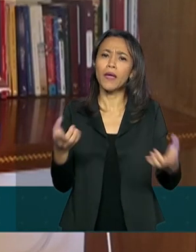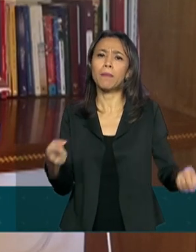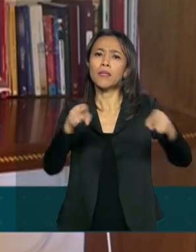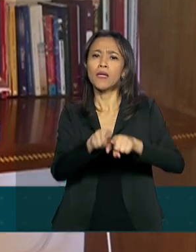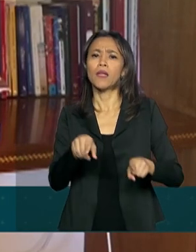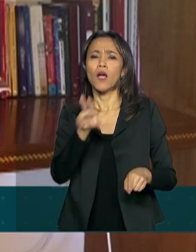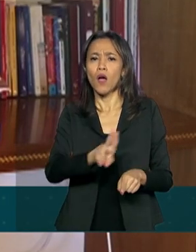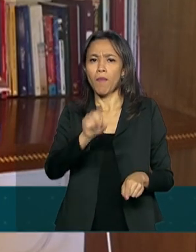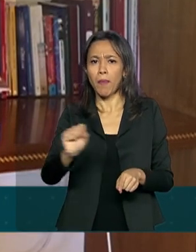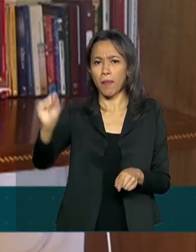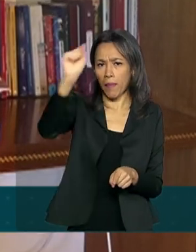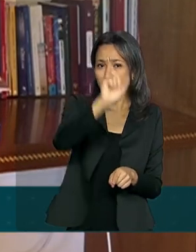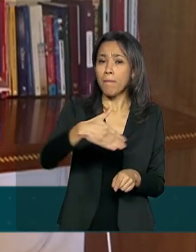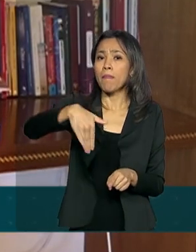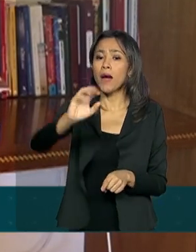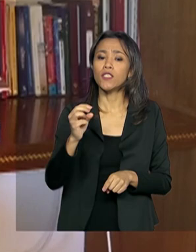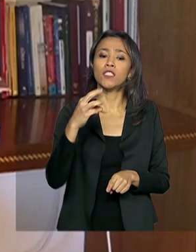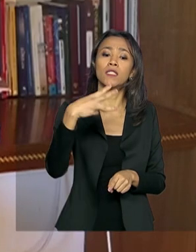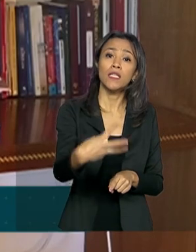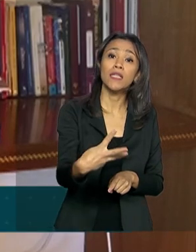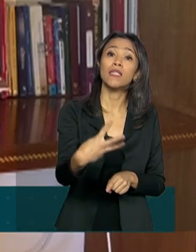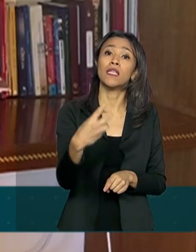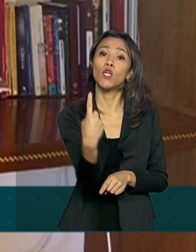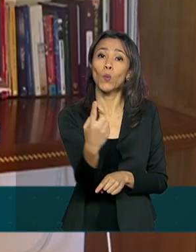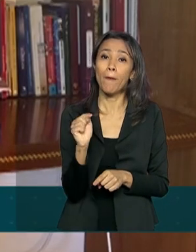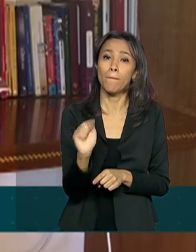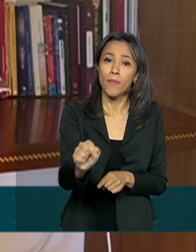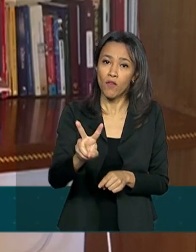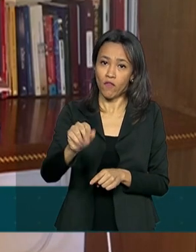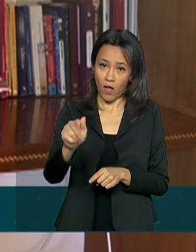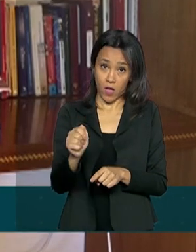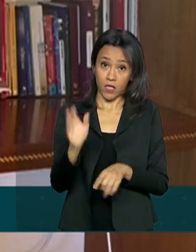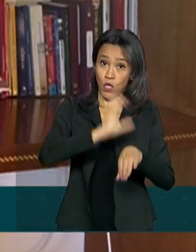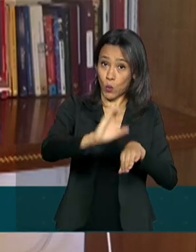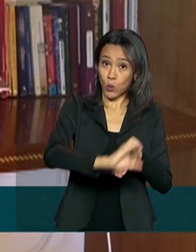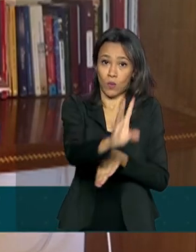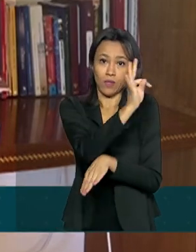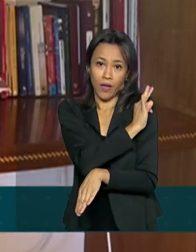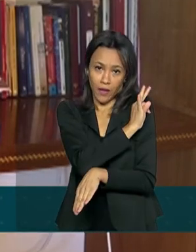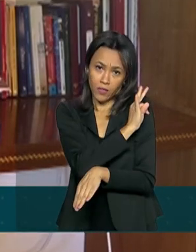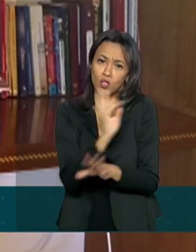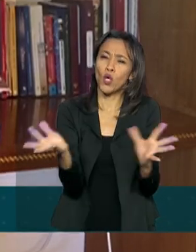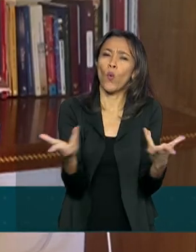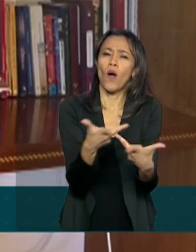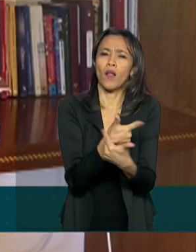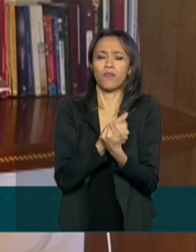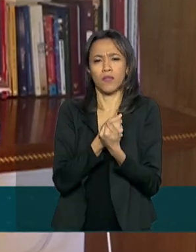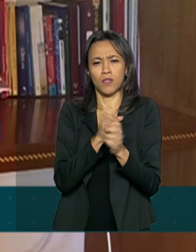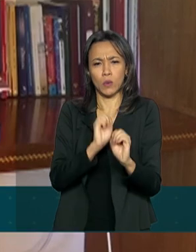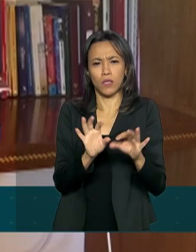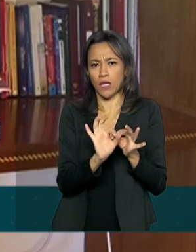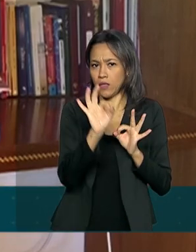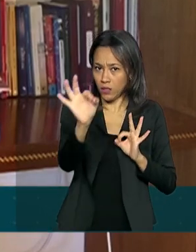ensino mais de 31 mil vagas em cursos técnicos de qualificação profissional à distância.